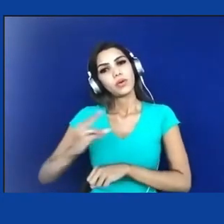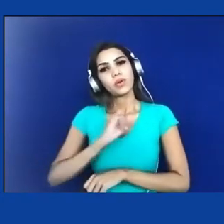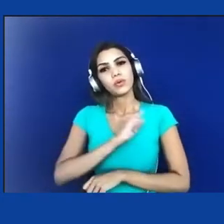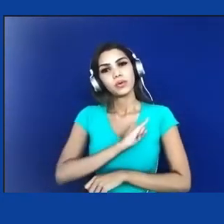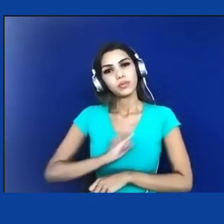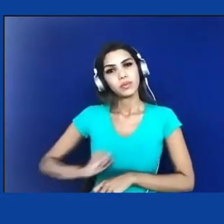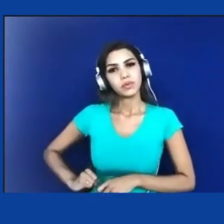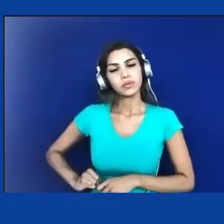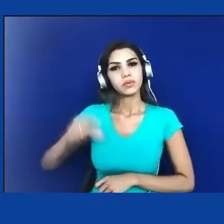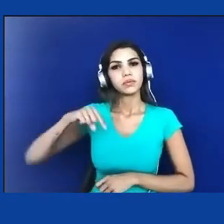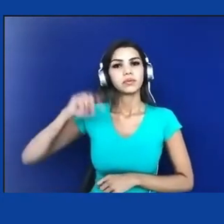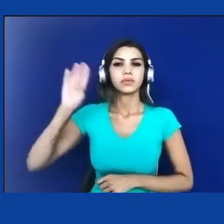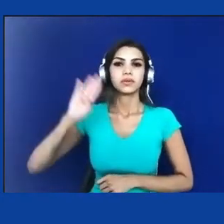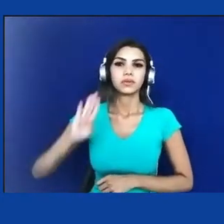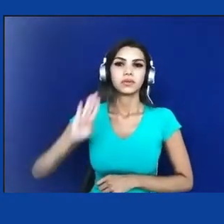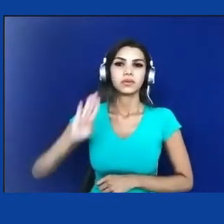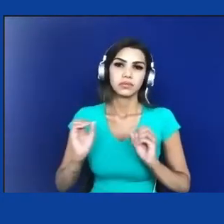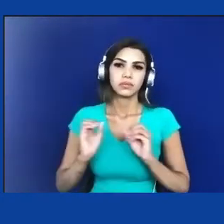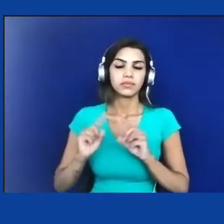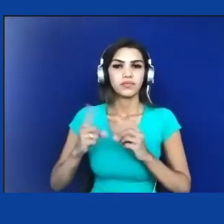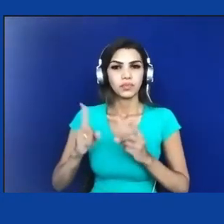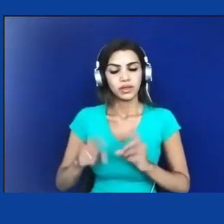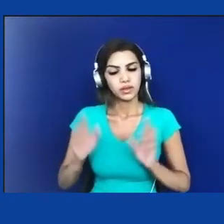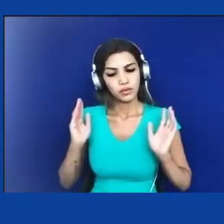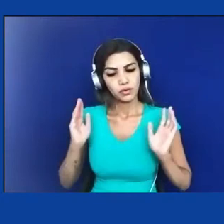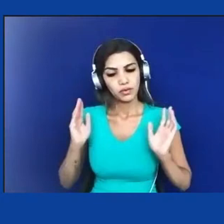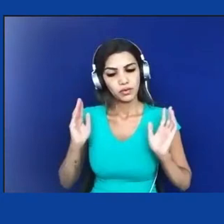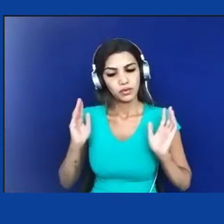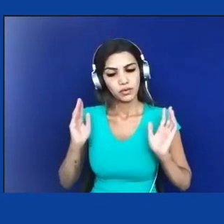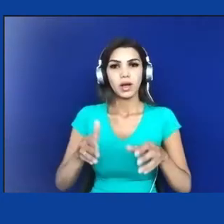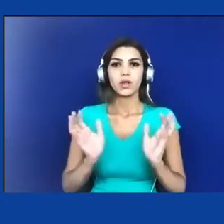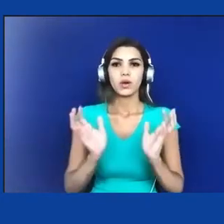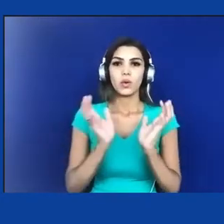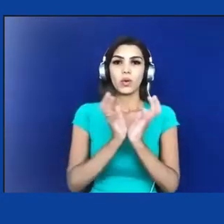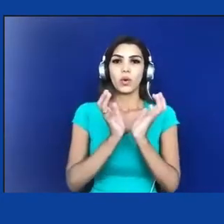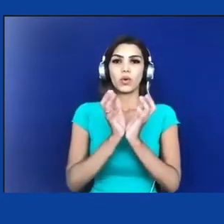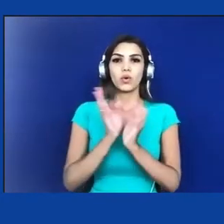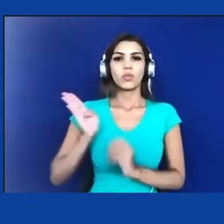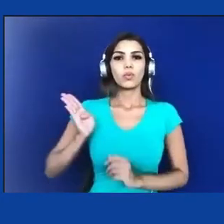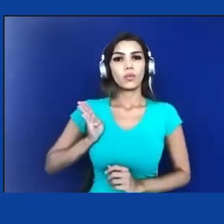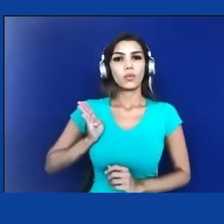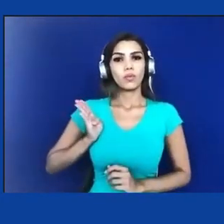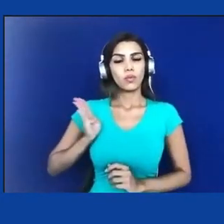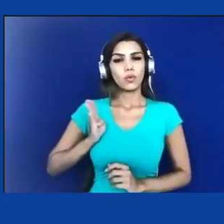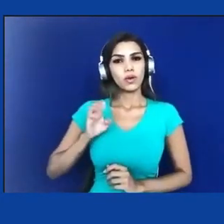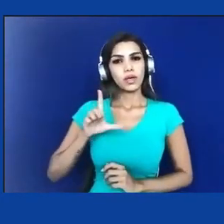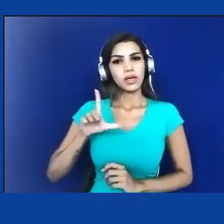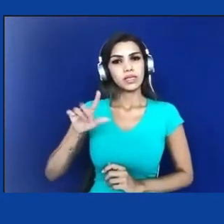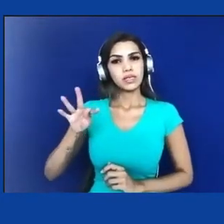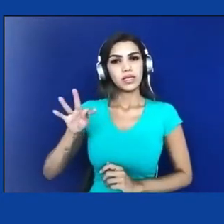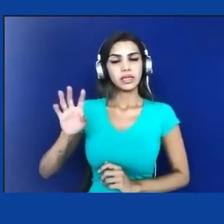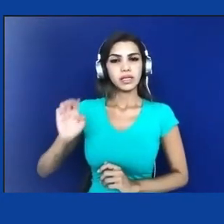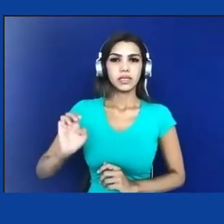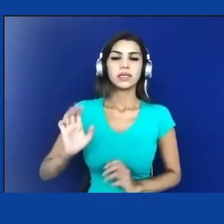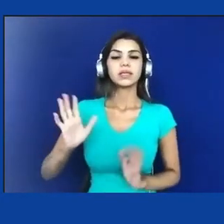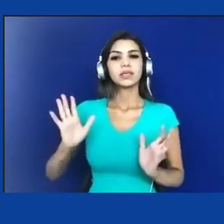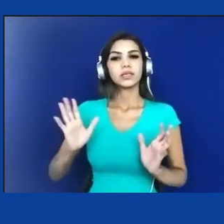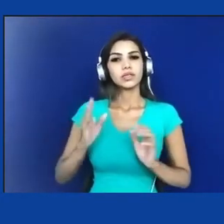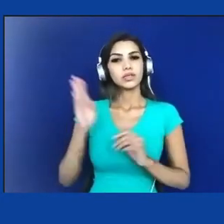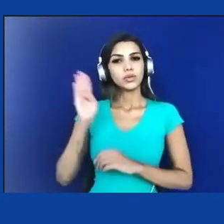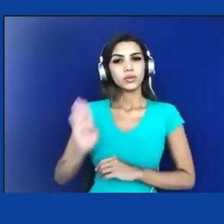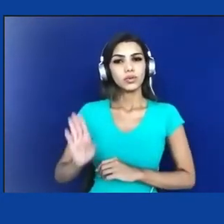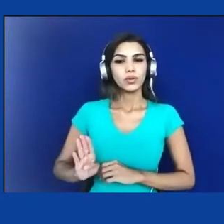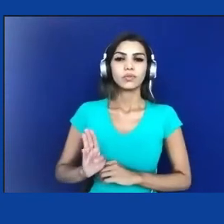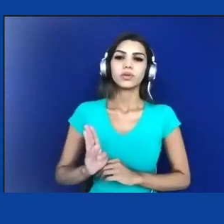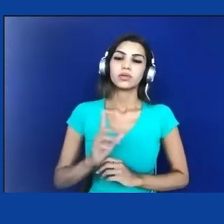uma pequena porção da elite ilustrada dessas épocas, praticamente uma elite da elite, comenta um resenhador do livro